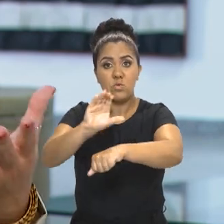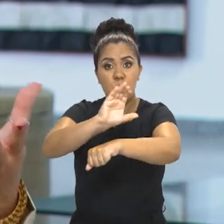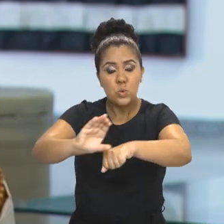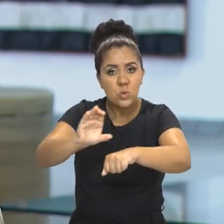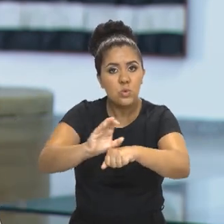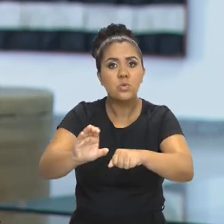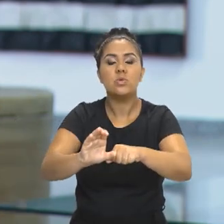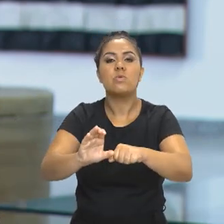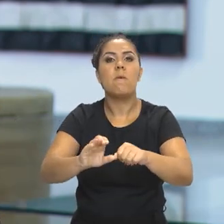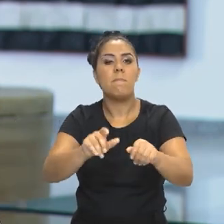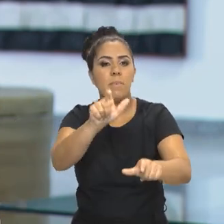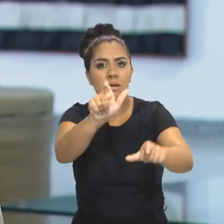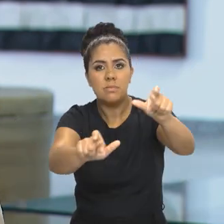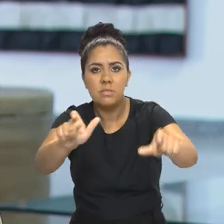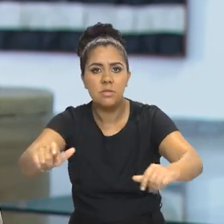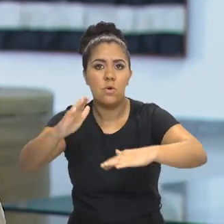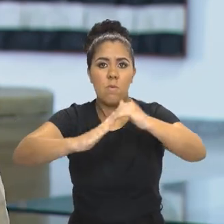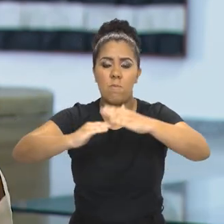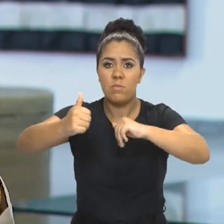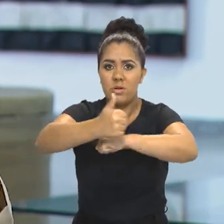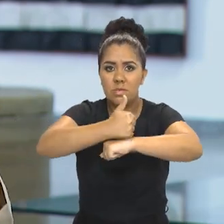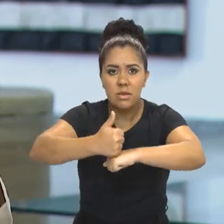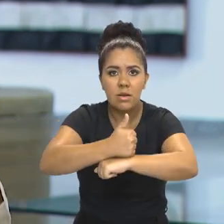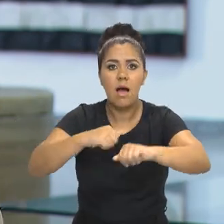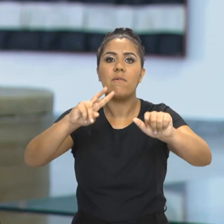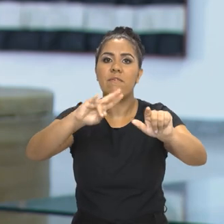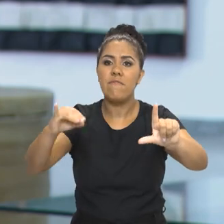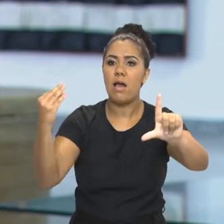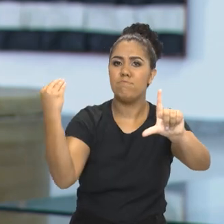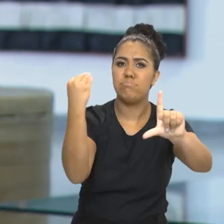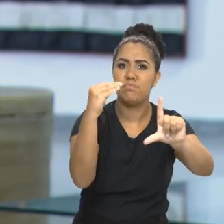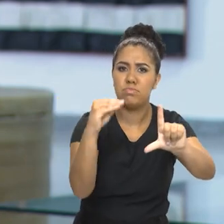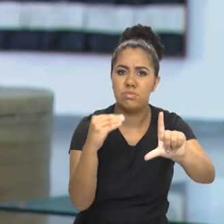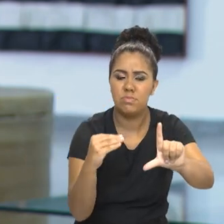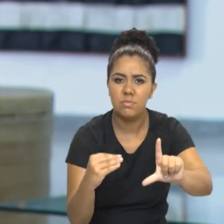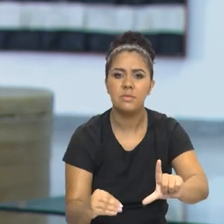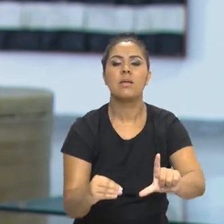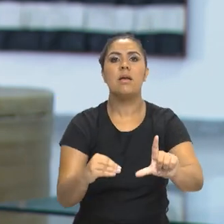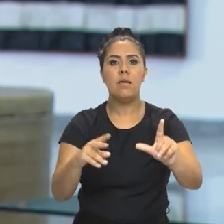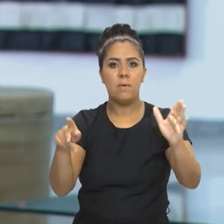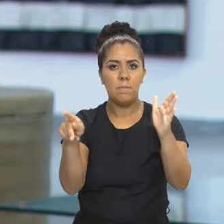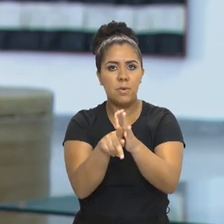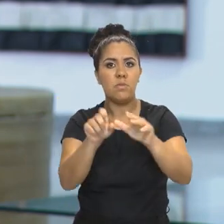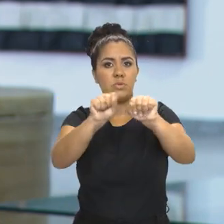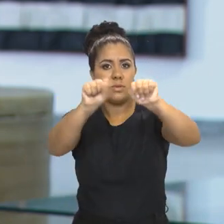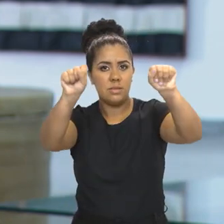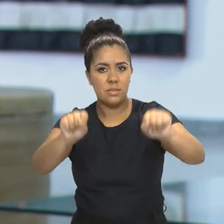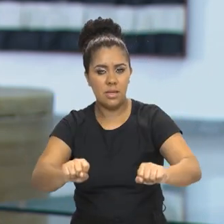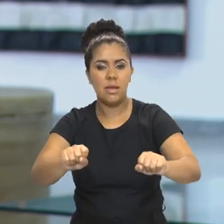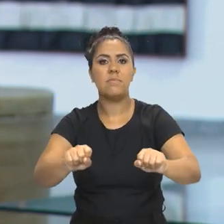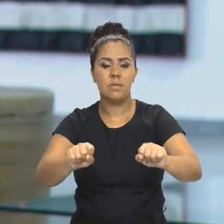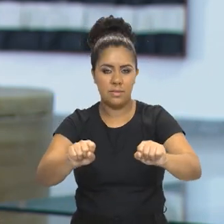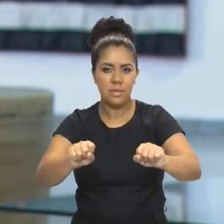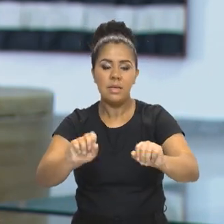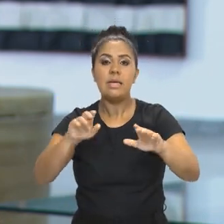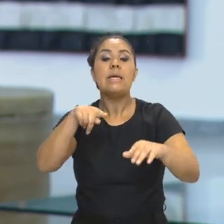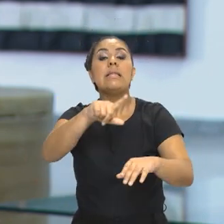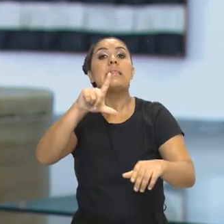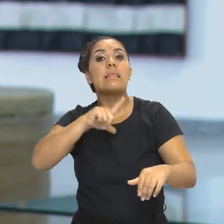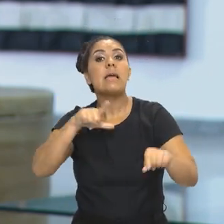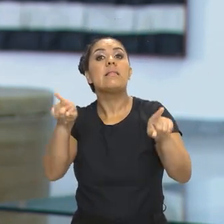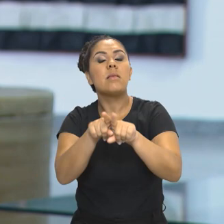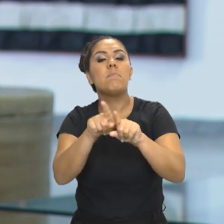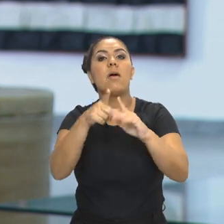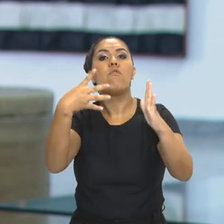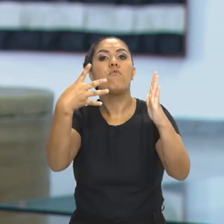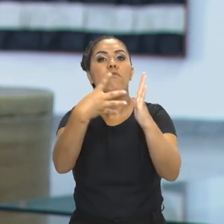para os profissionais que vão alimentar e atualizar a plataforma dentro do sistema brasiliana. E ali tem um